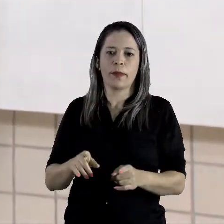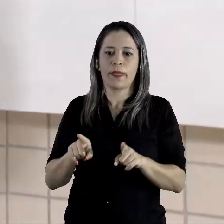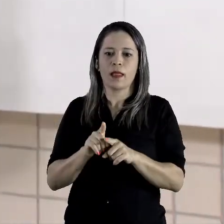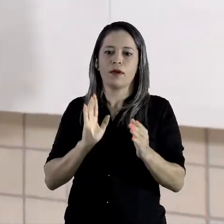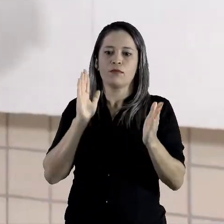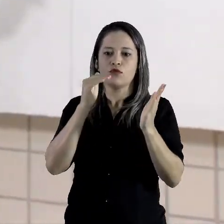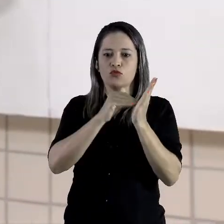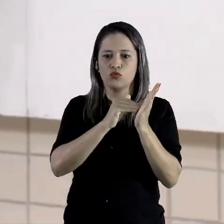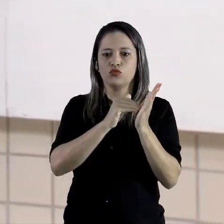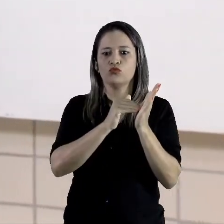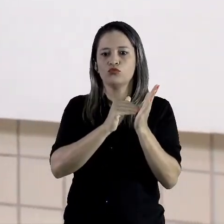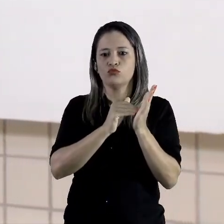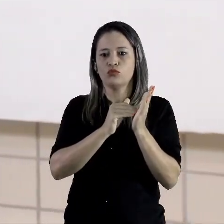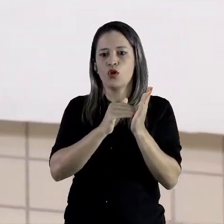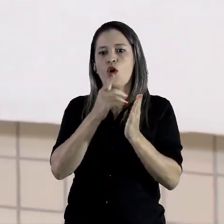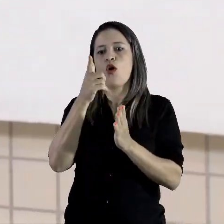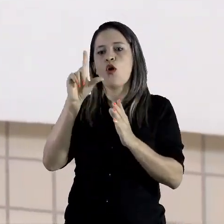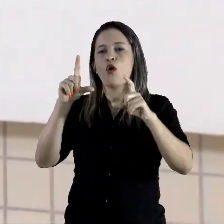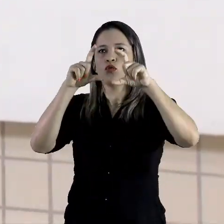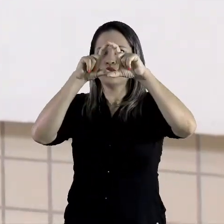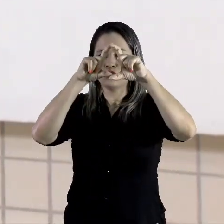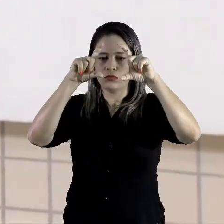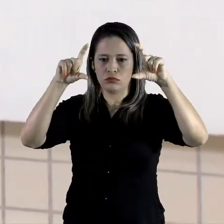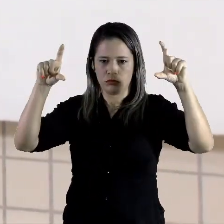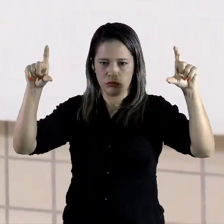último, outra fachada.